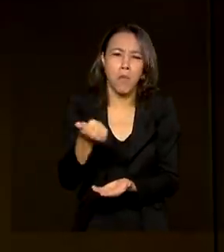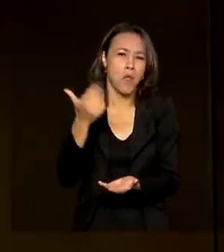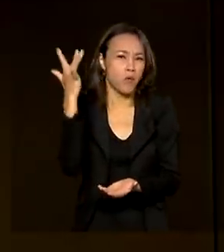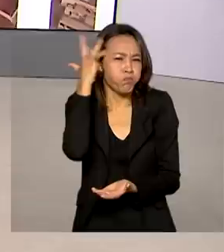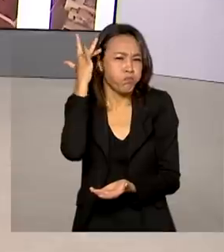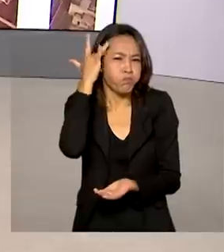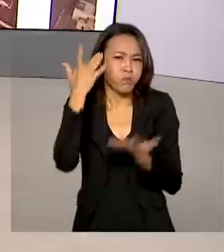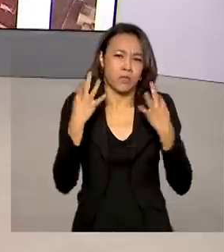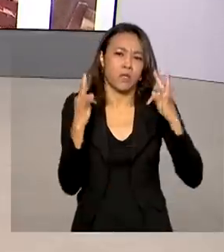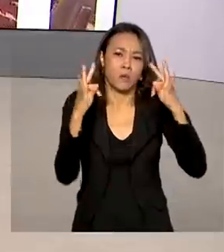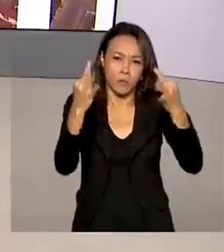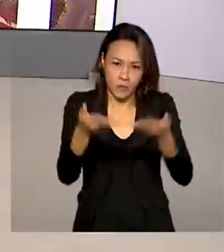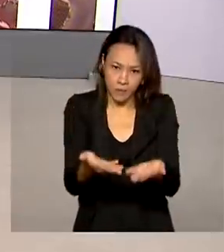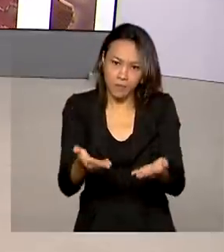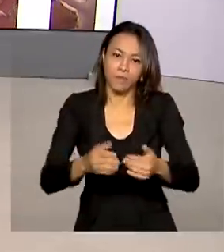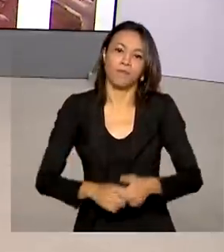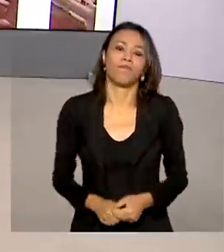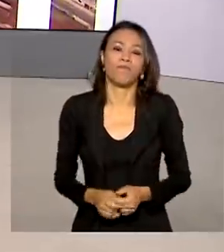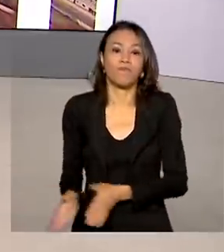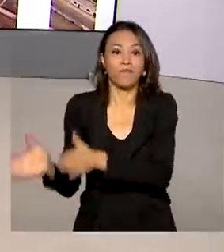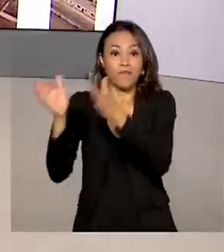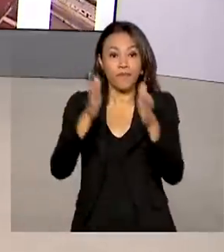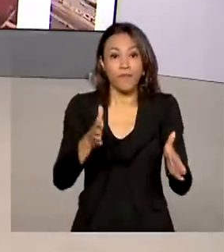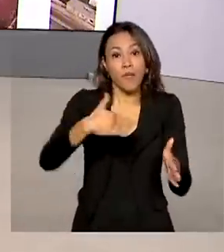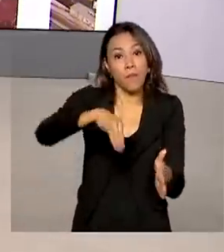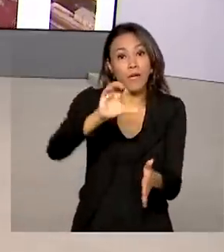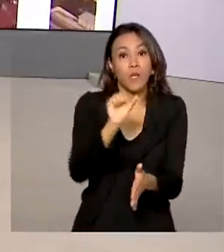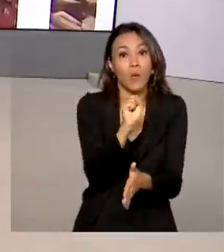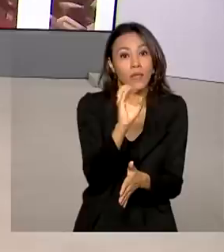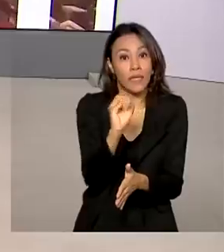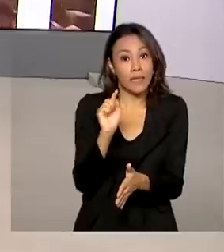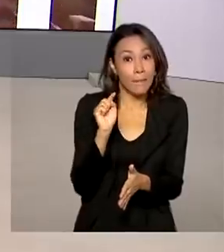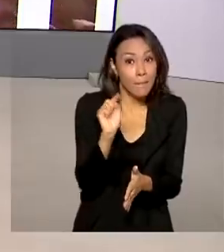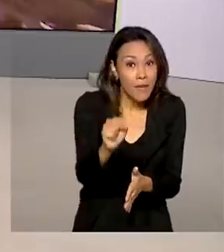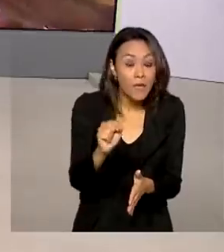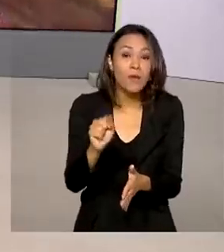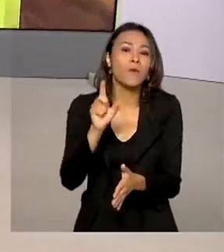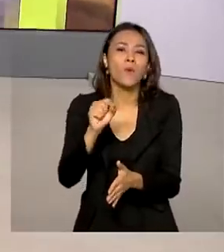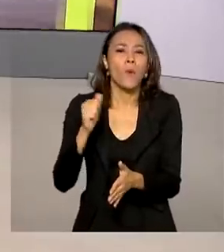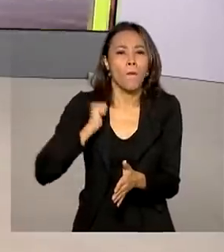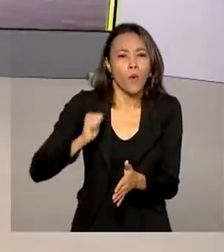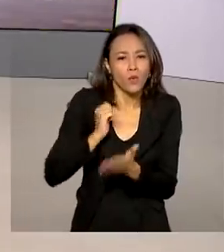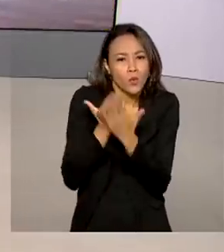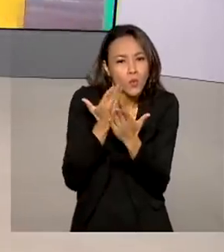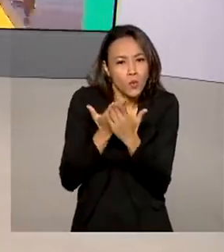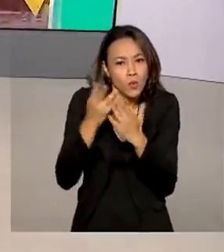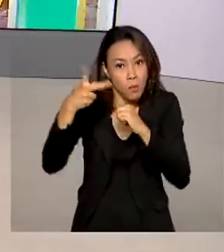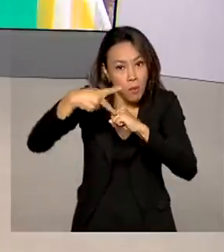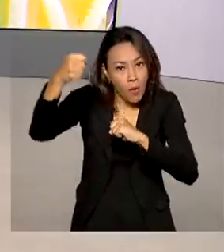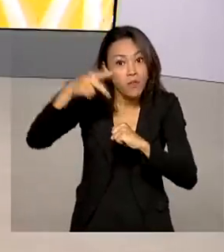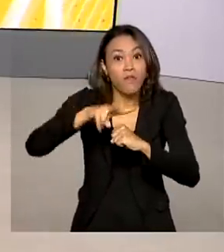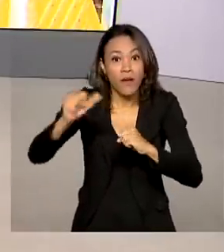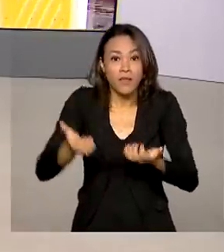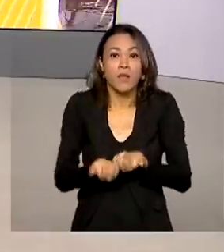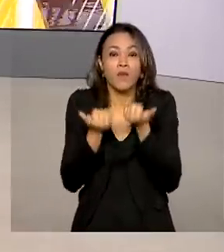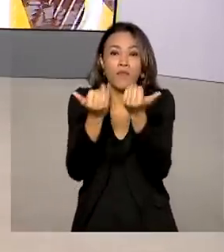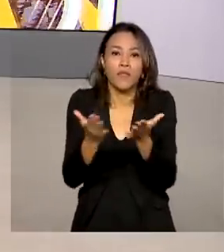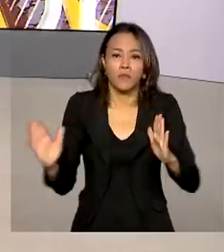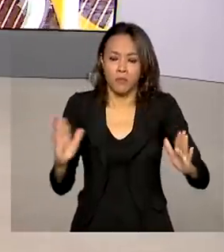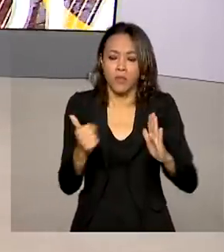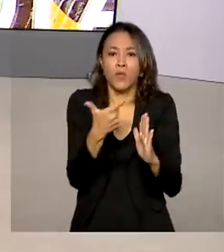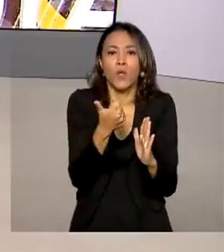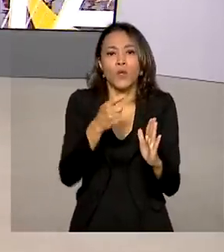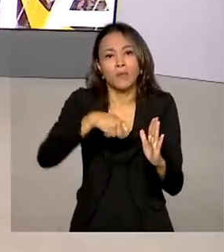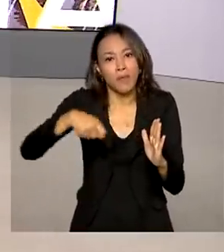tecnologia. Mais de 80 mil bolsas de pós-graduação vão ser oferecidas nos próximos 12 meses pela